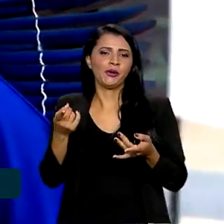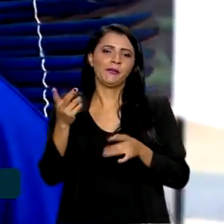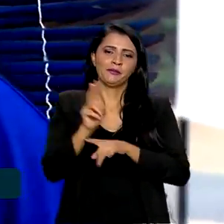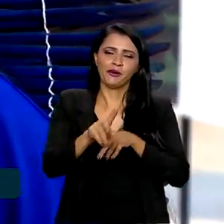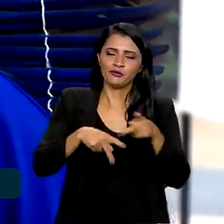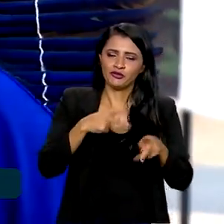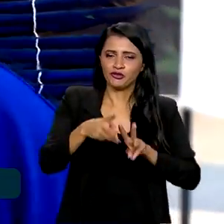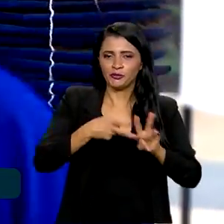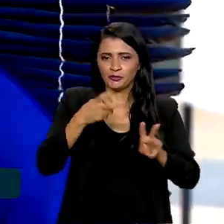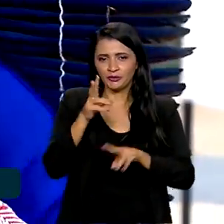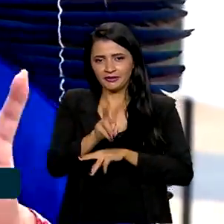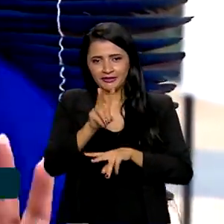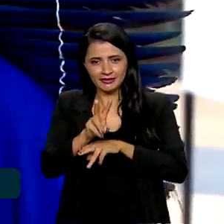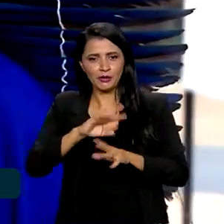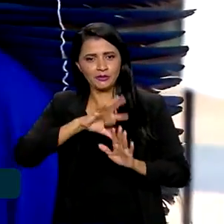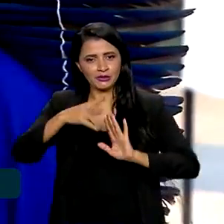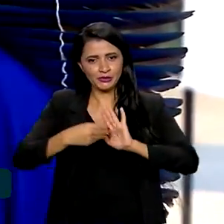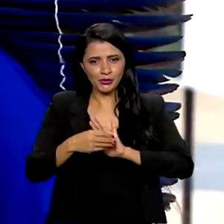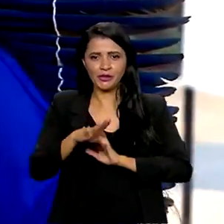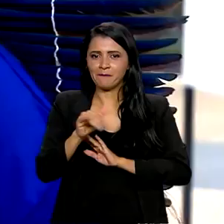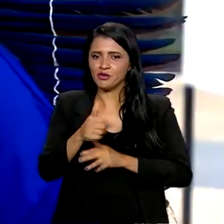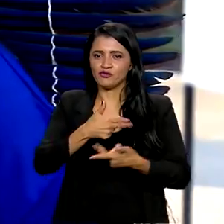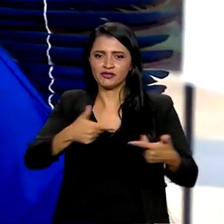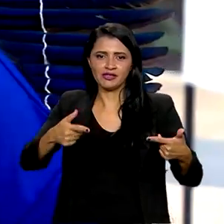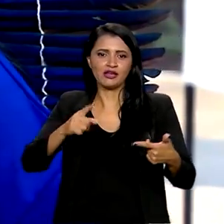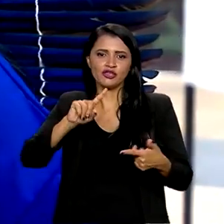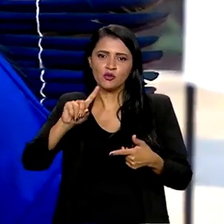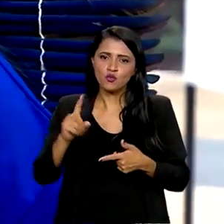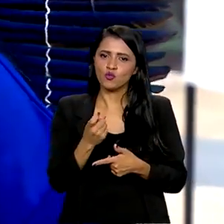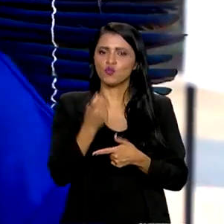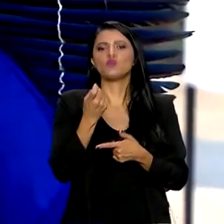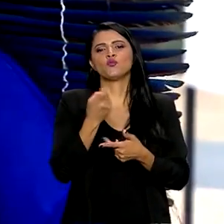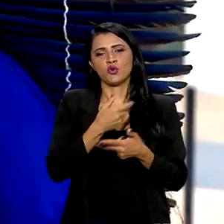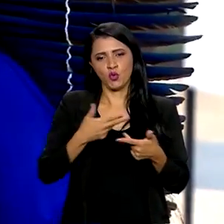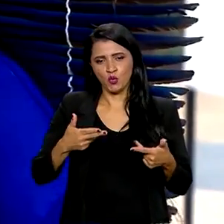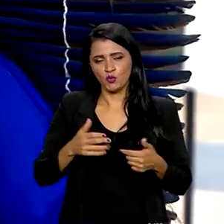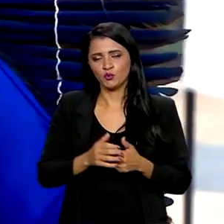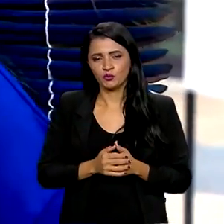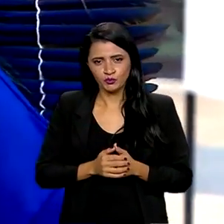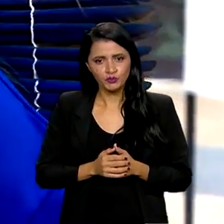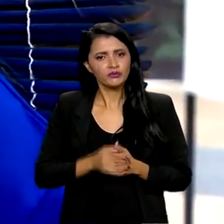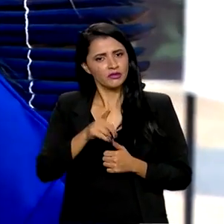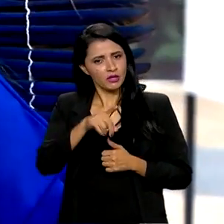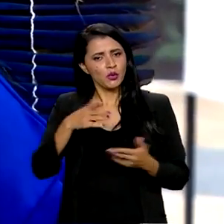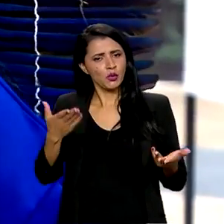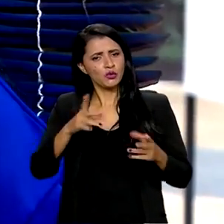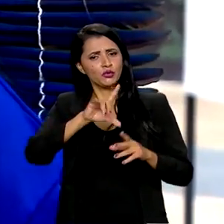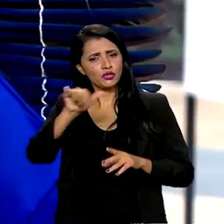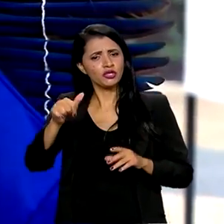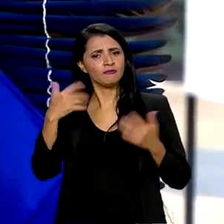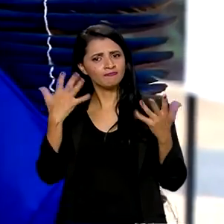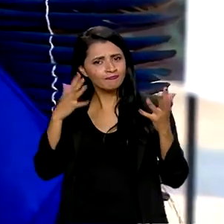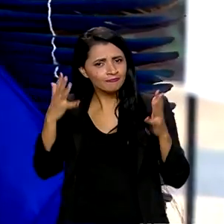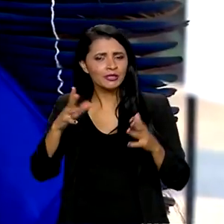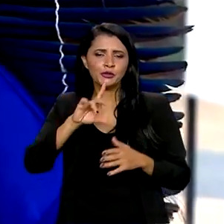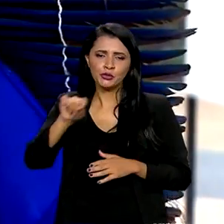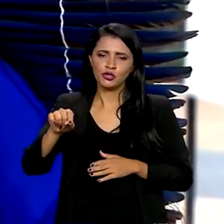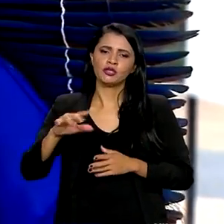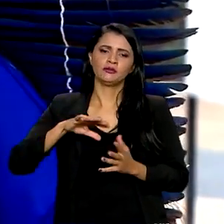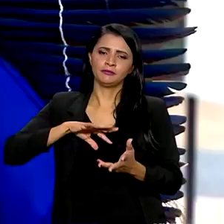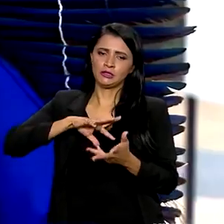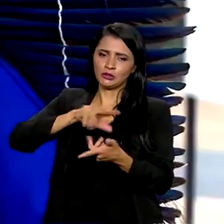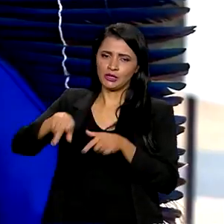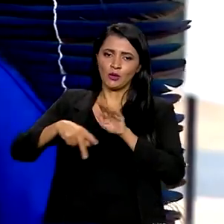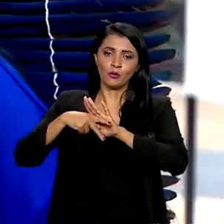biodiversidade, é uma coisa só, né? Então, hoje é o dia que se comemora, o Dia Internacional dos Povos Indígenas.